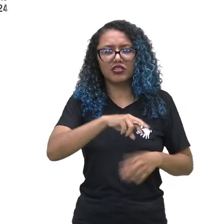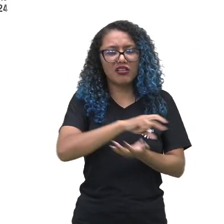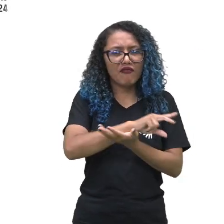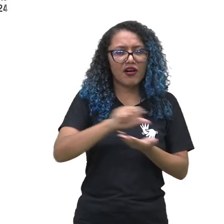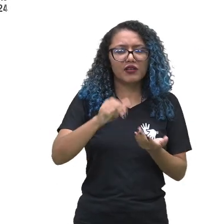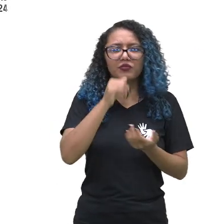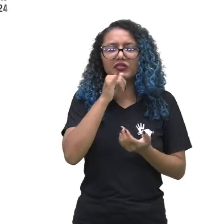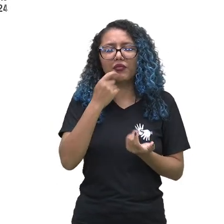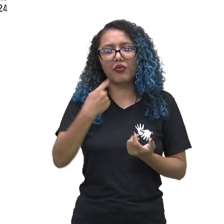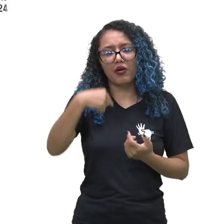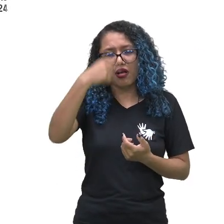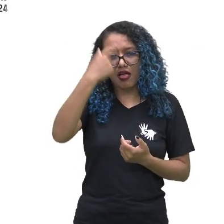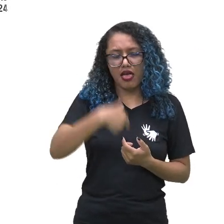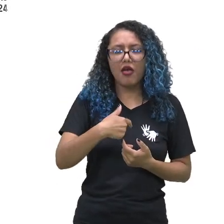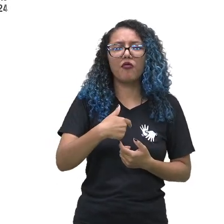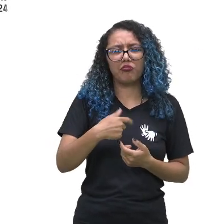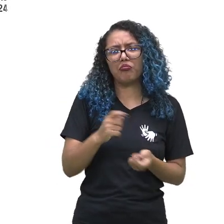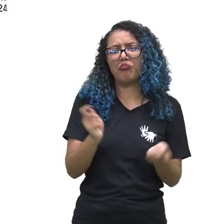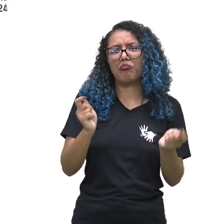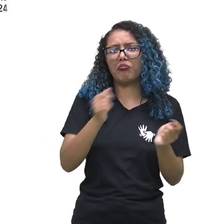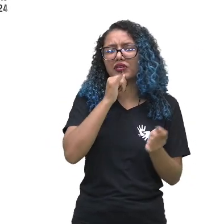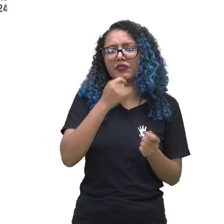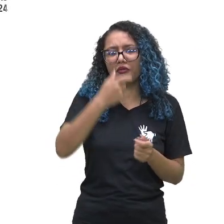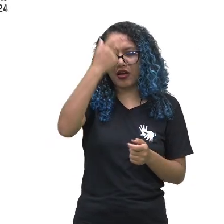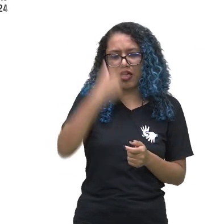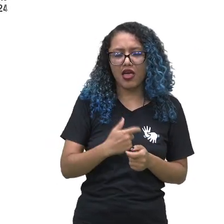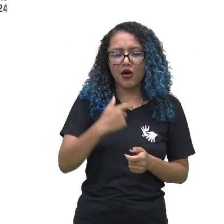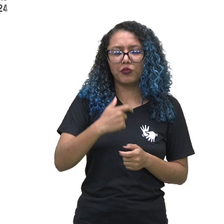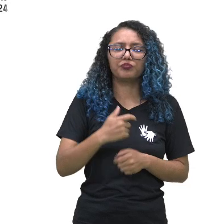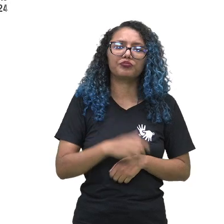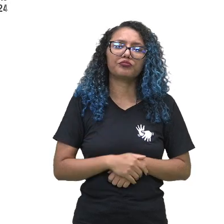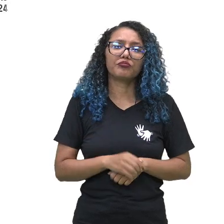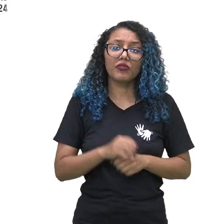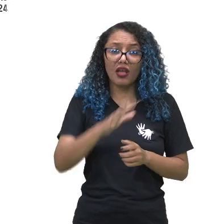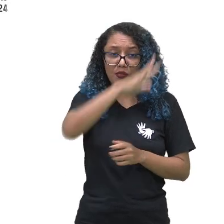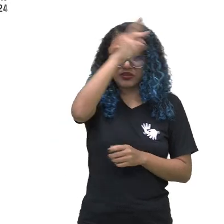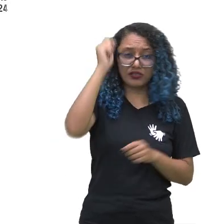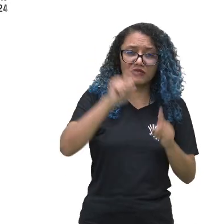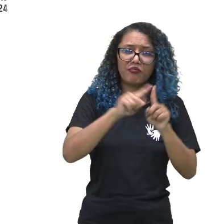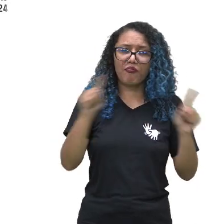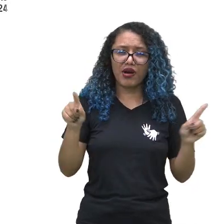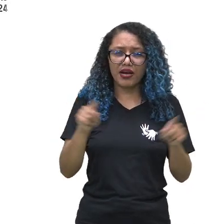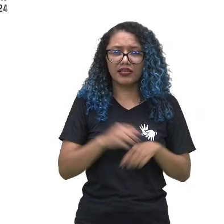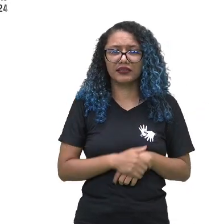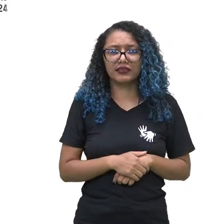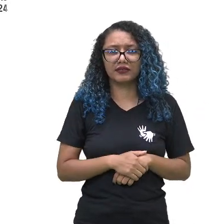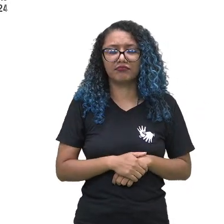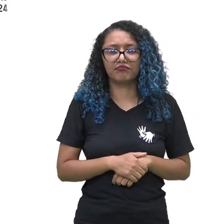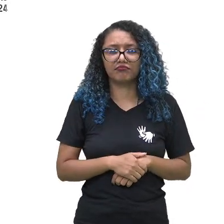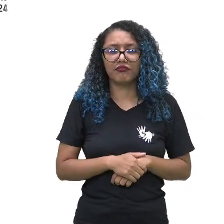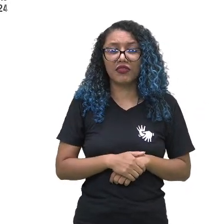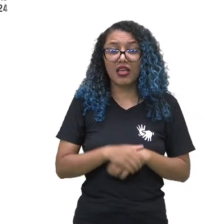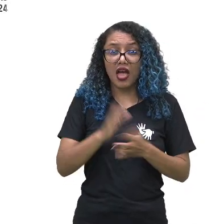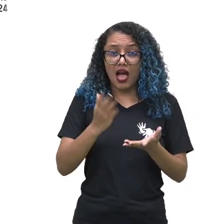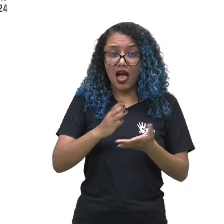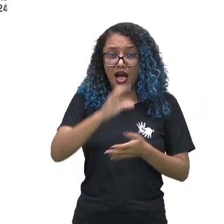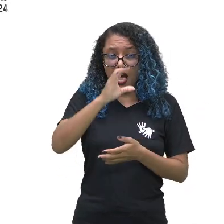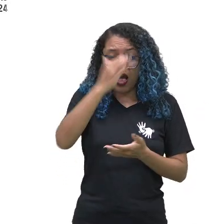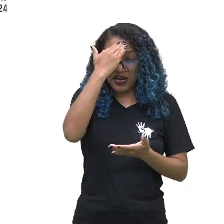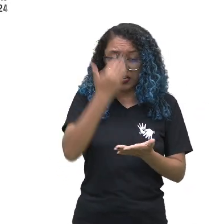amazonense, mas não ter a religião ou não professar a religião predominante